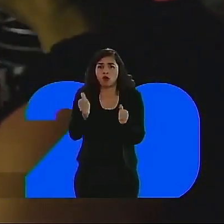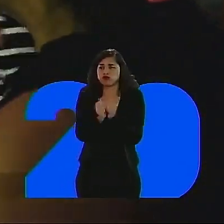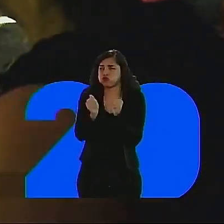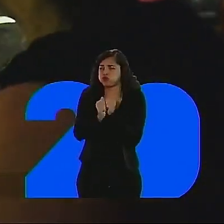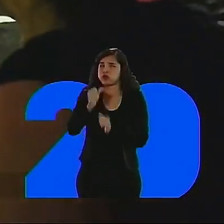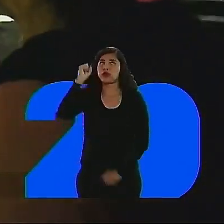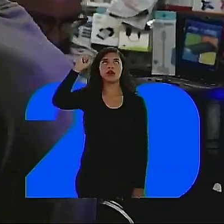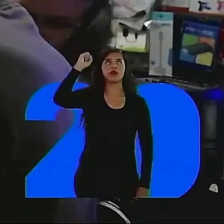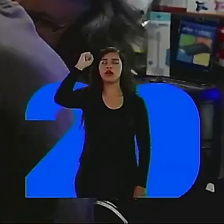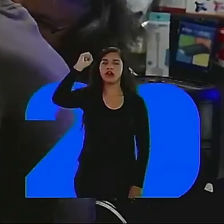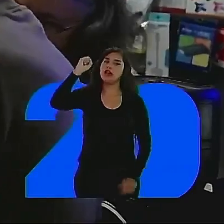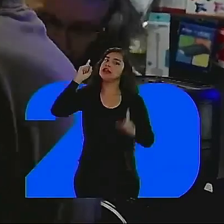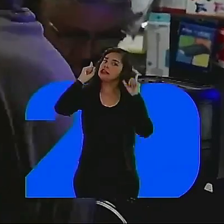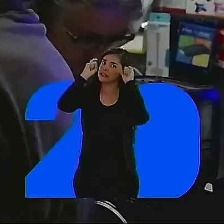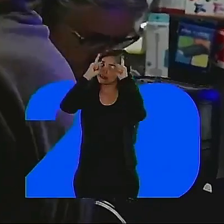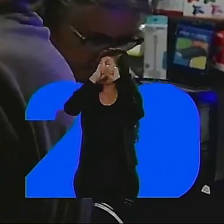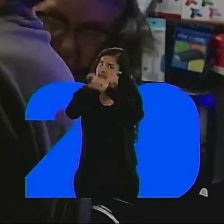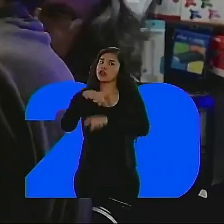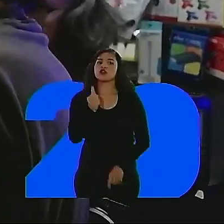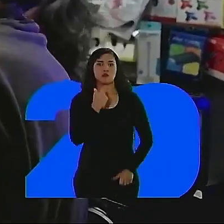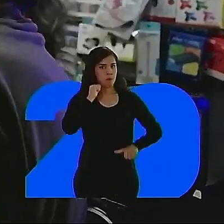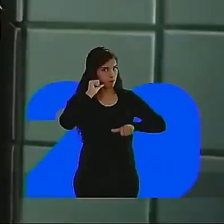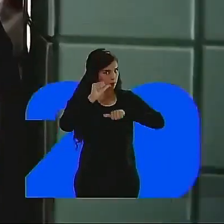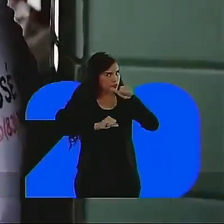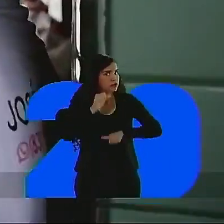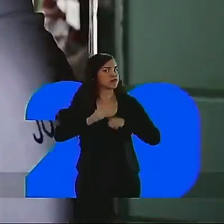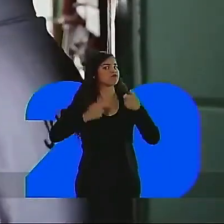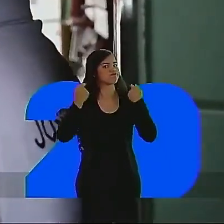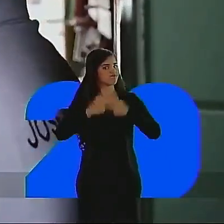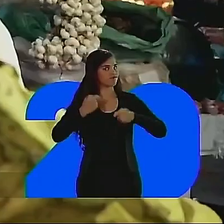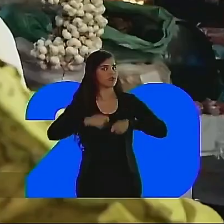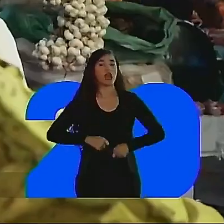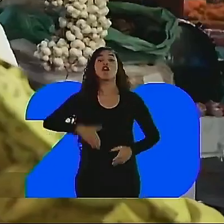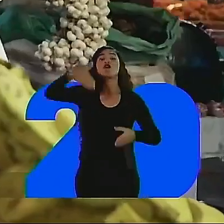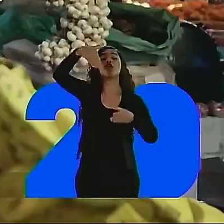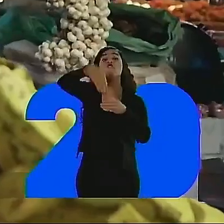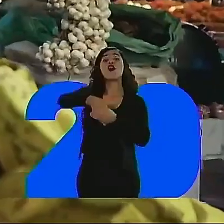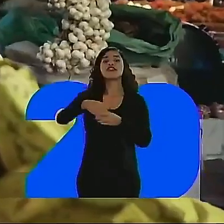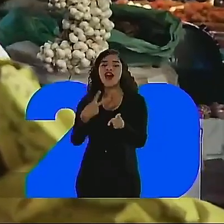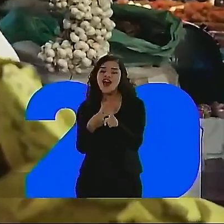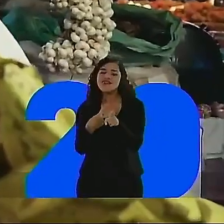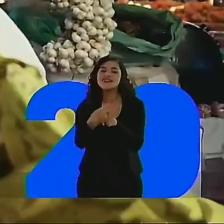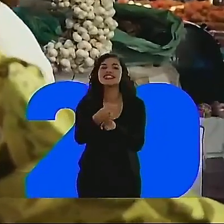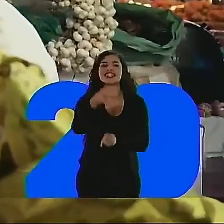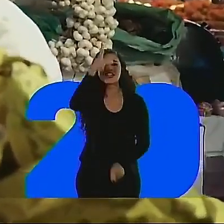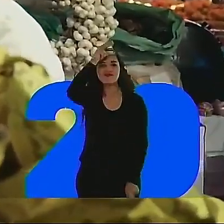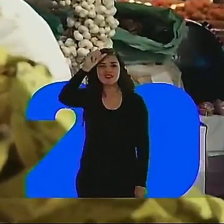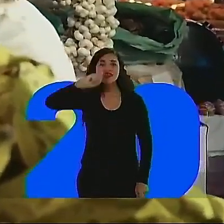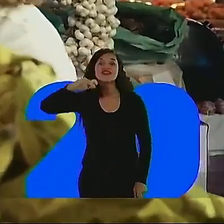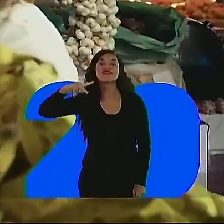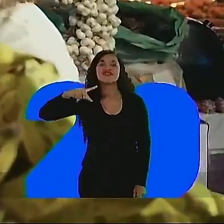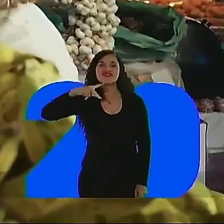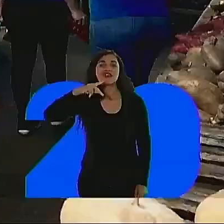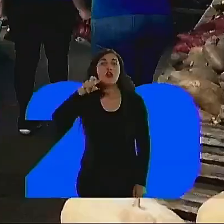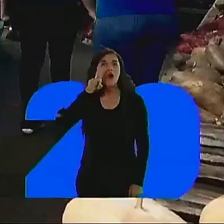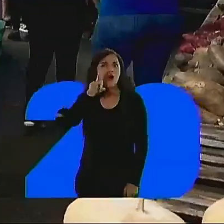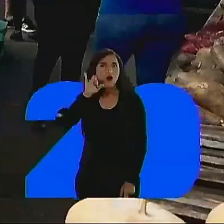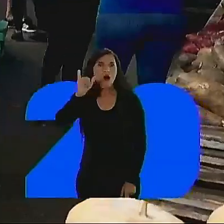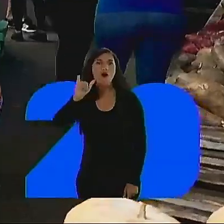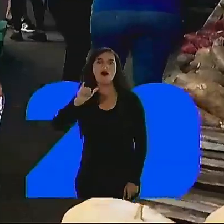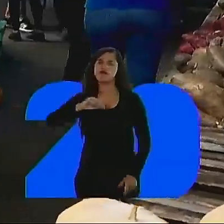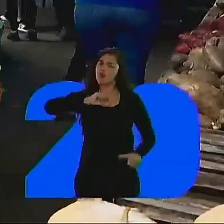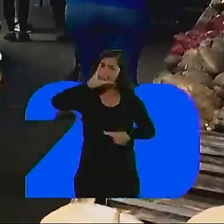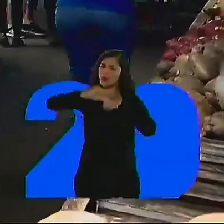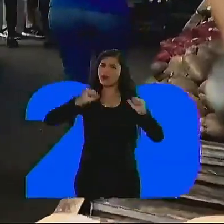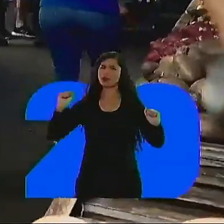pé, em pé. Só se eu for com o mudar, né? Tem que mudar. Vamos votar para a vitória da mudança de João Pessoa. Se for